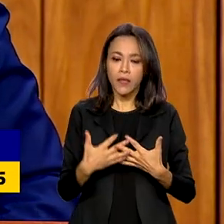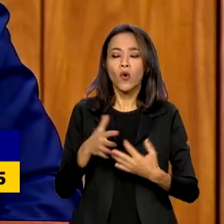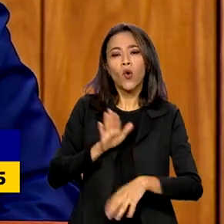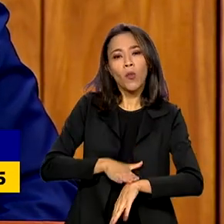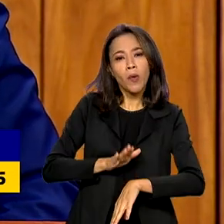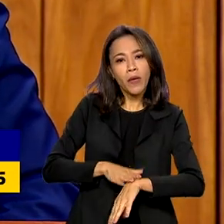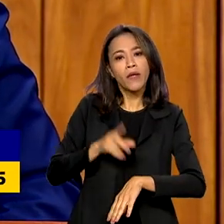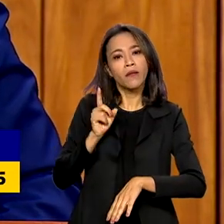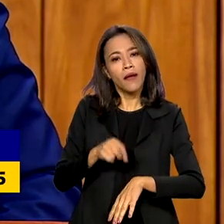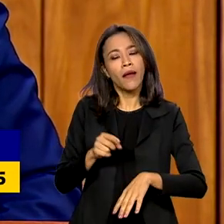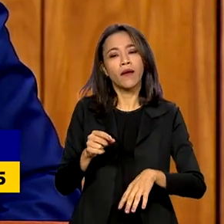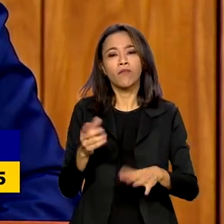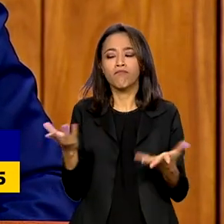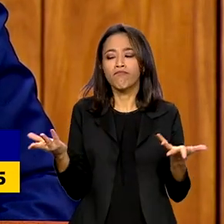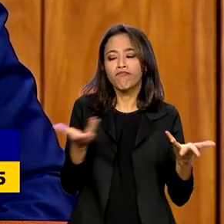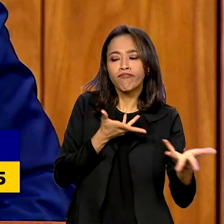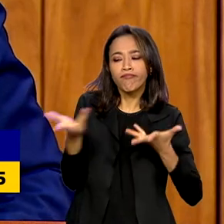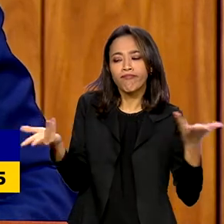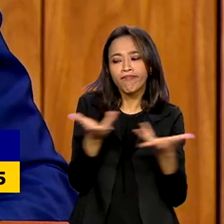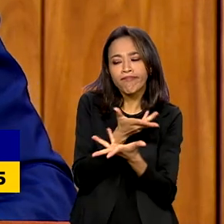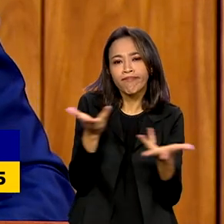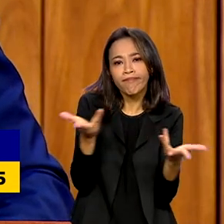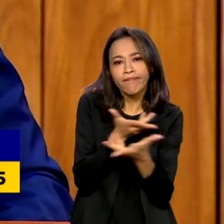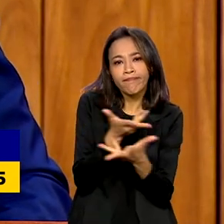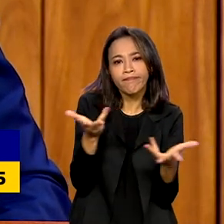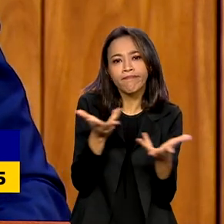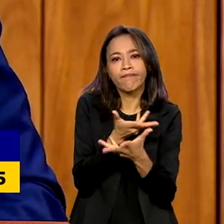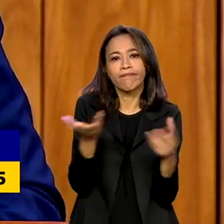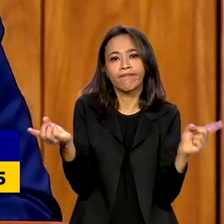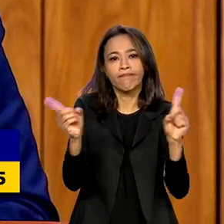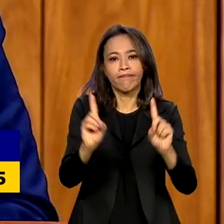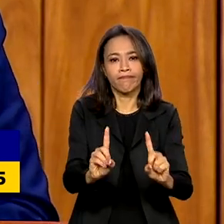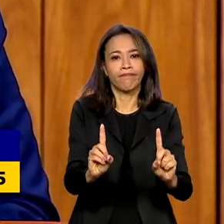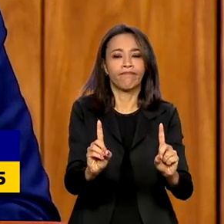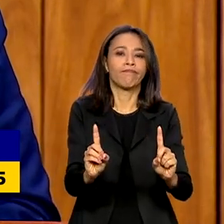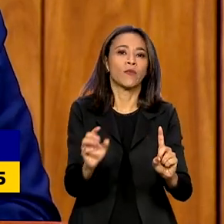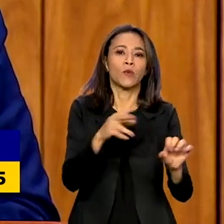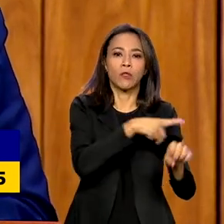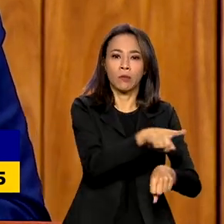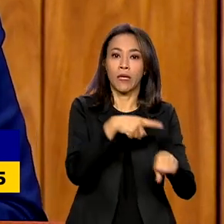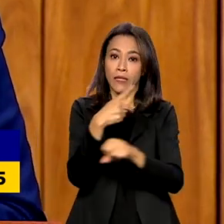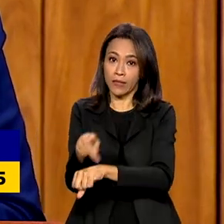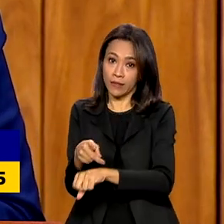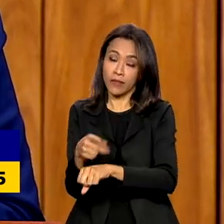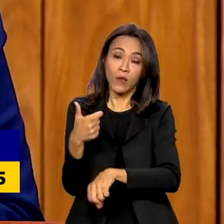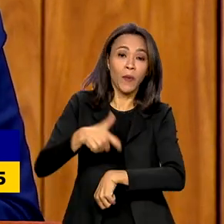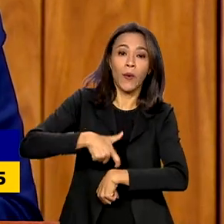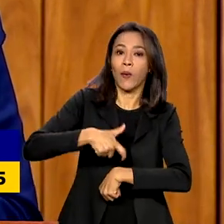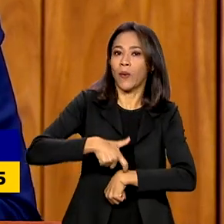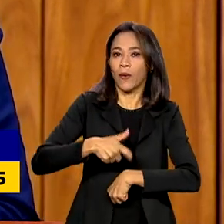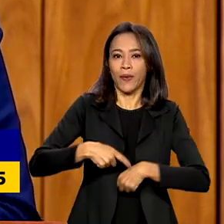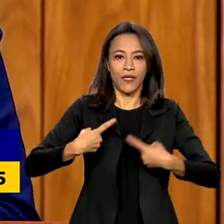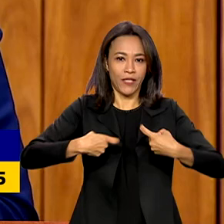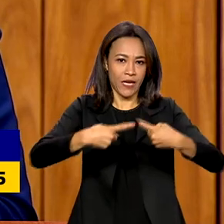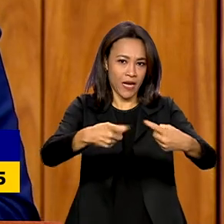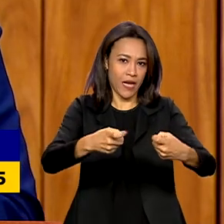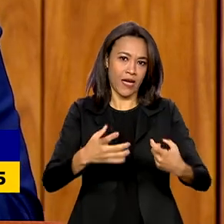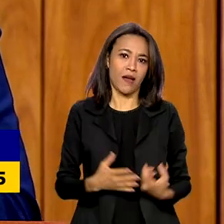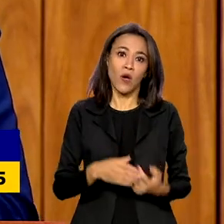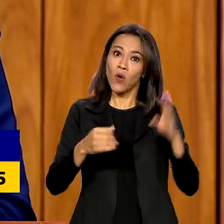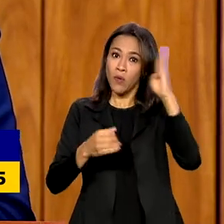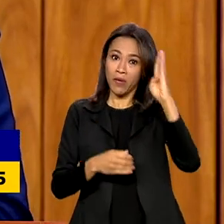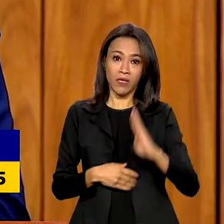não é hora de guerra. Todo mundo sabe que o Brasil condenou a